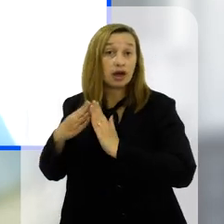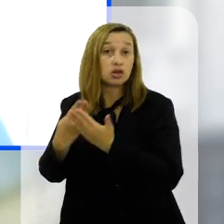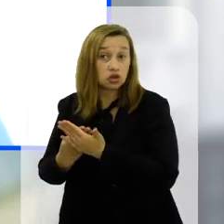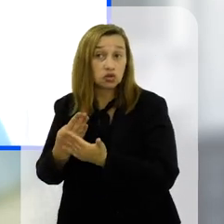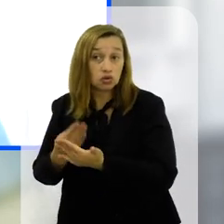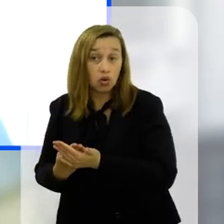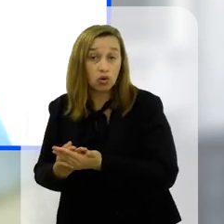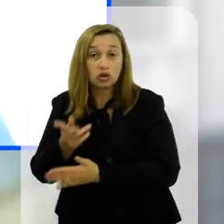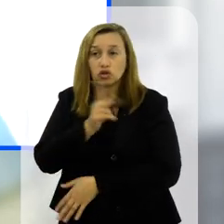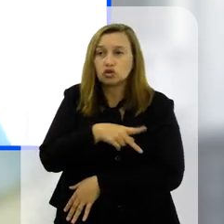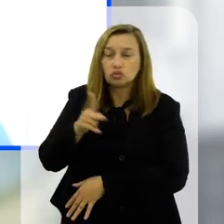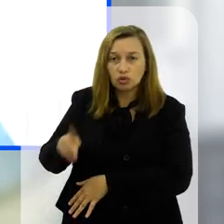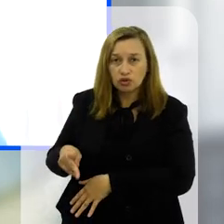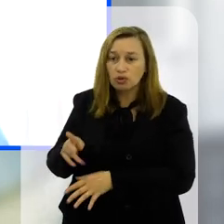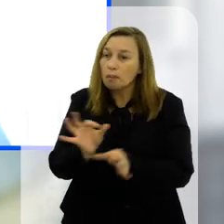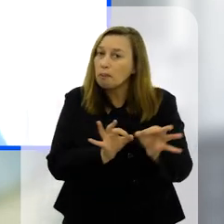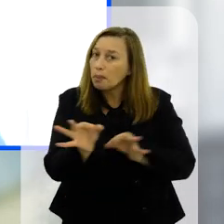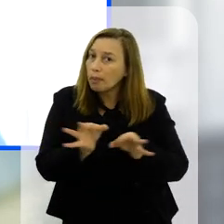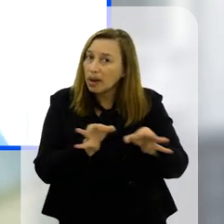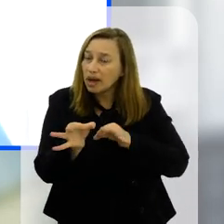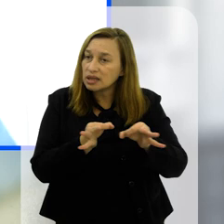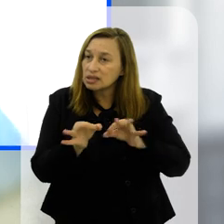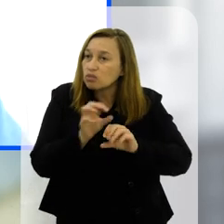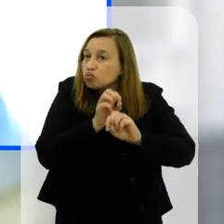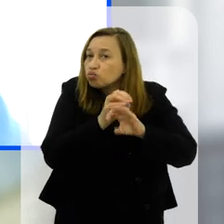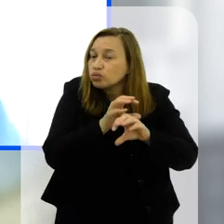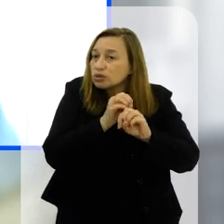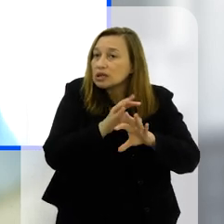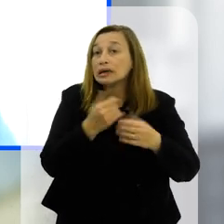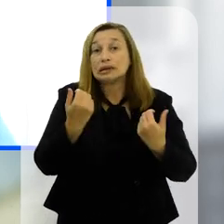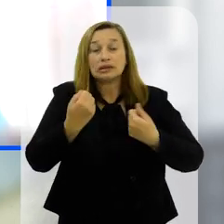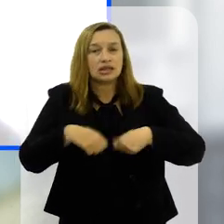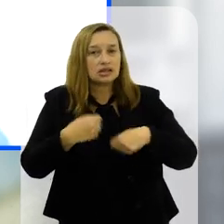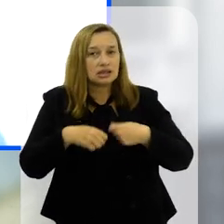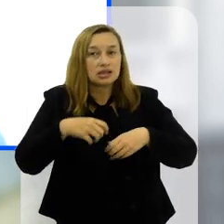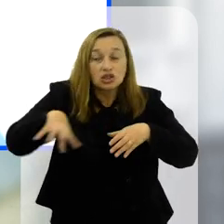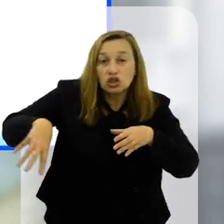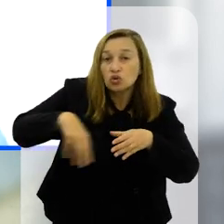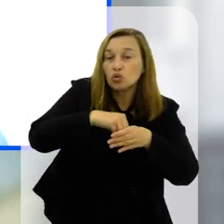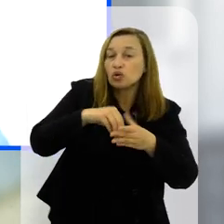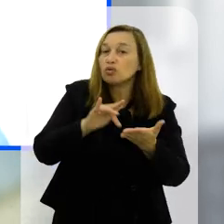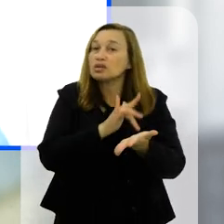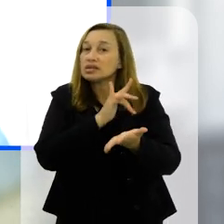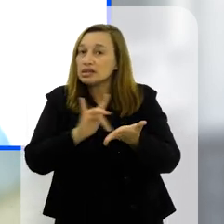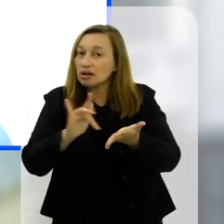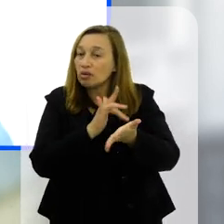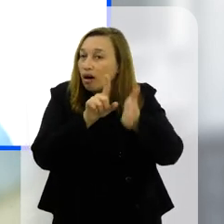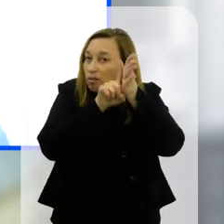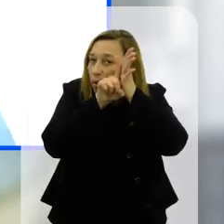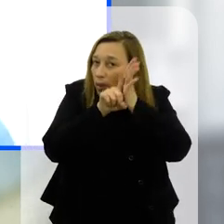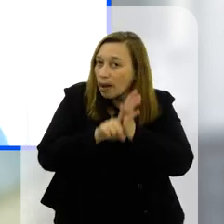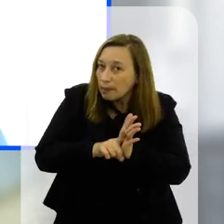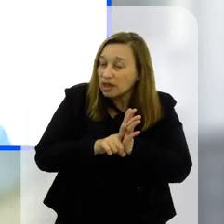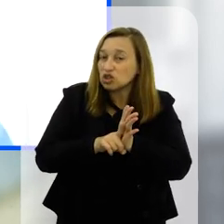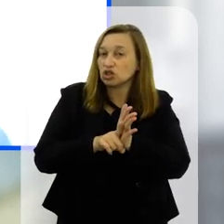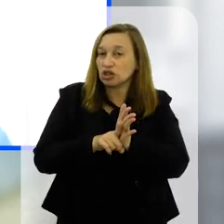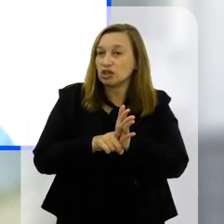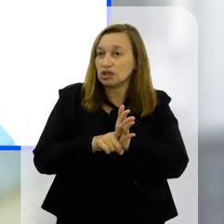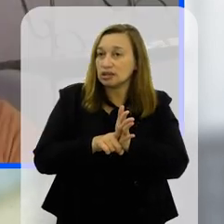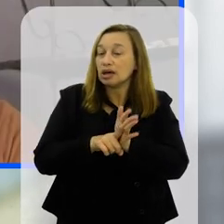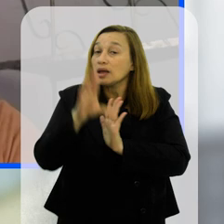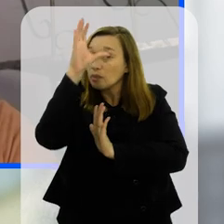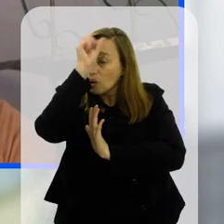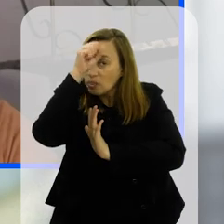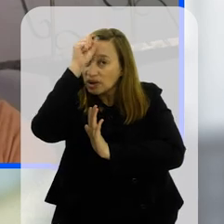porque os nossos professores eles fazem o seu planejamento de aula e tendo uma necessidade de incorporar esse dispositivo pra enfim ter uma